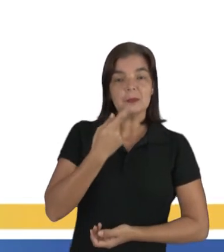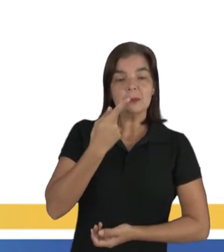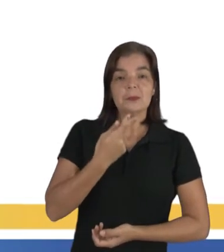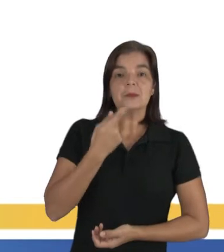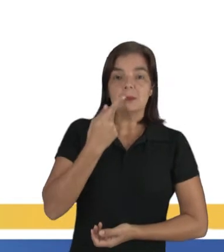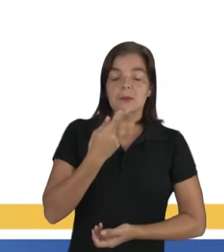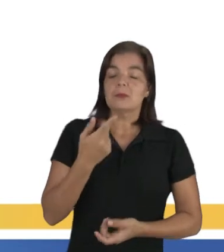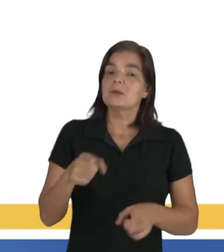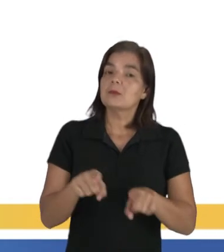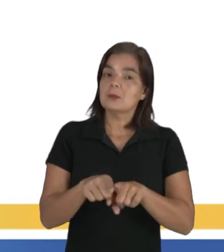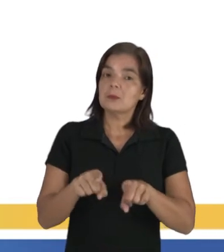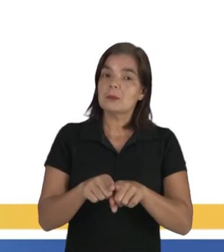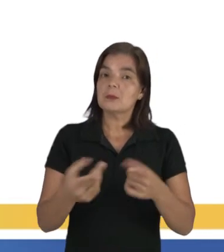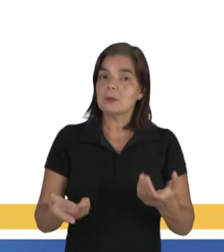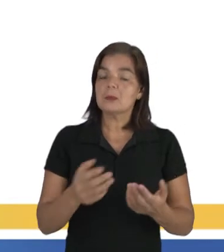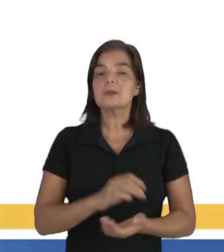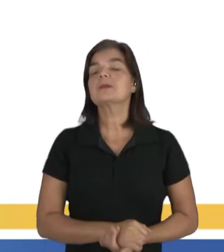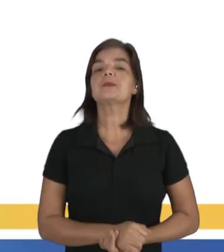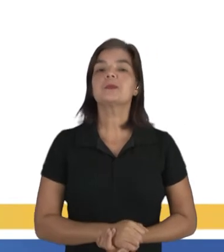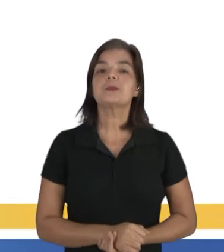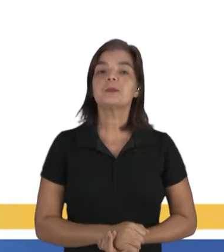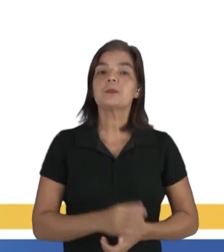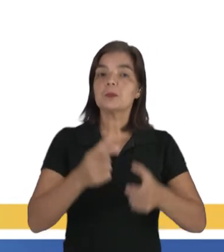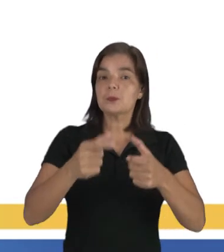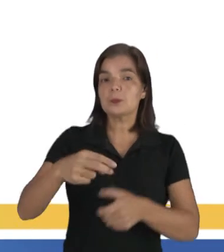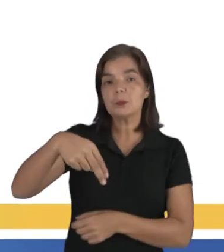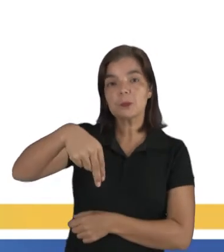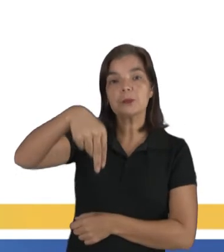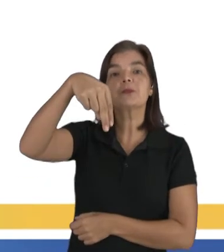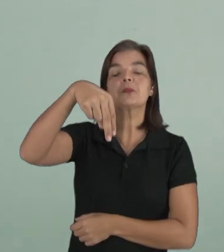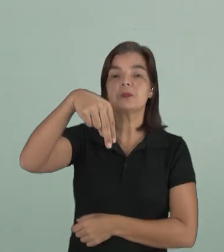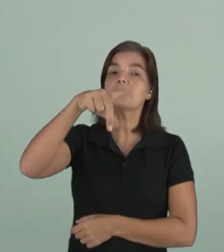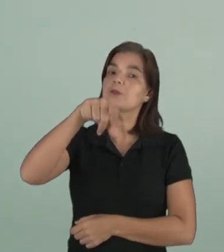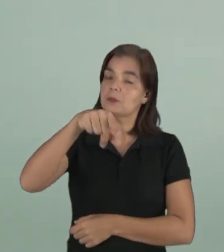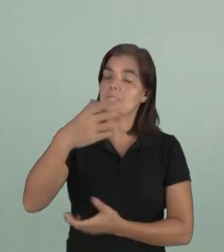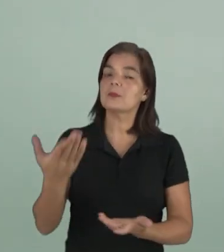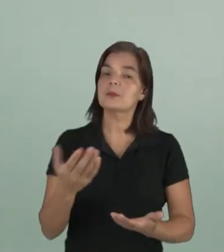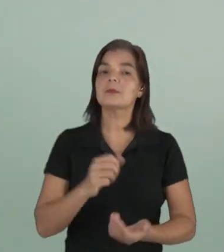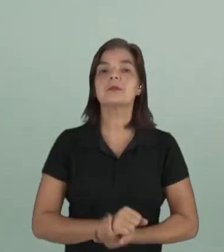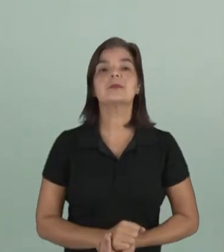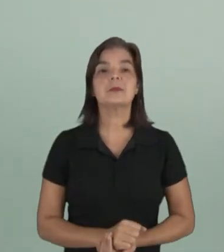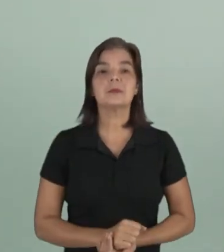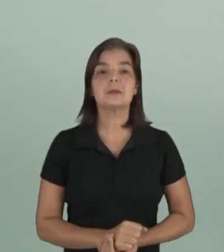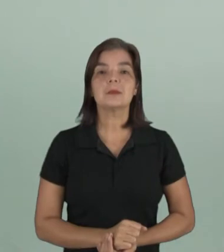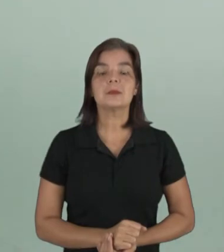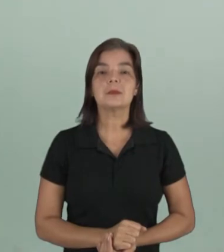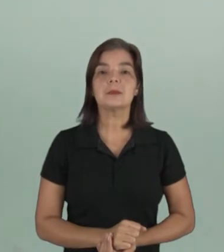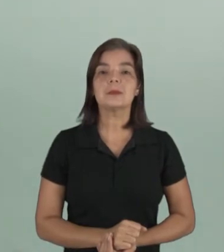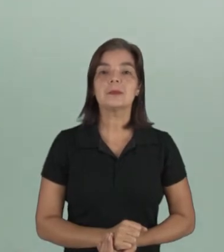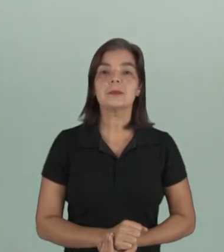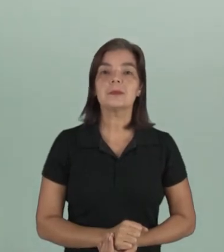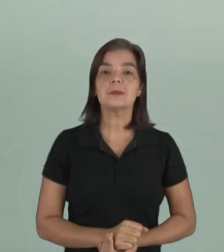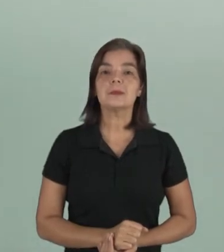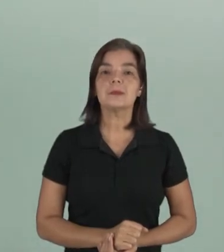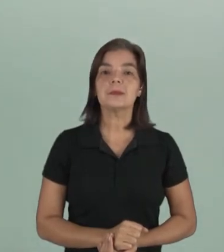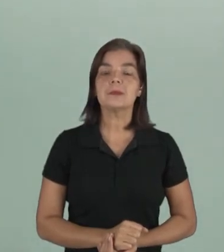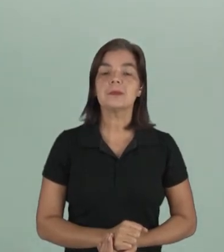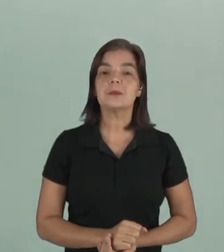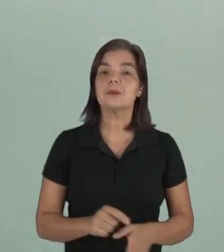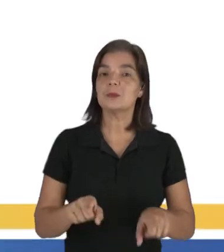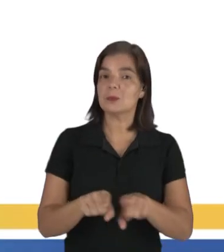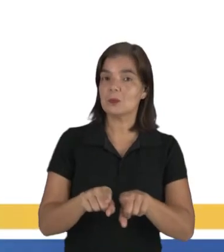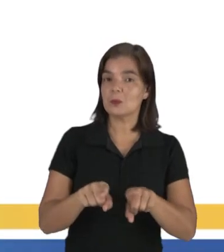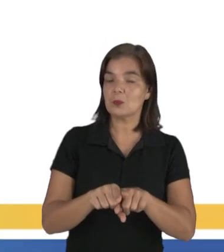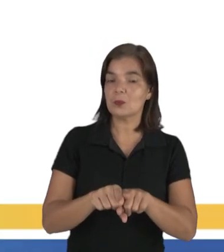que, inclusive, aqui nesta região norte, é bem pitoresco. O velho dilema